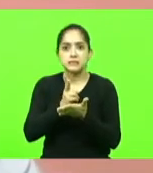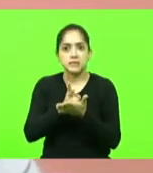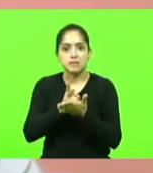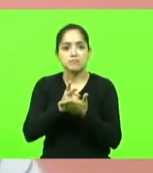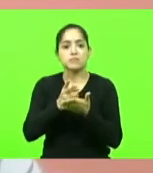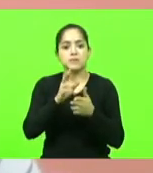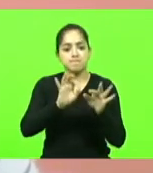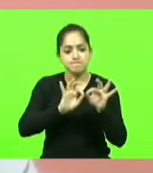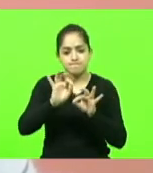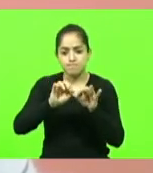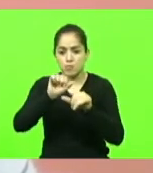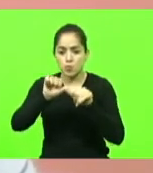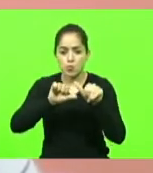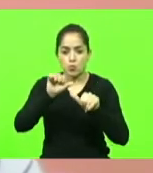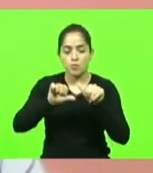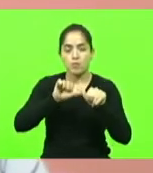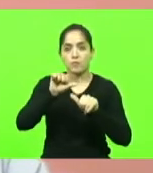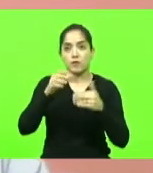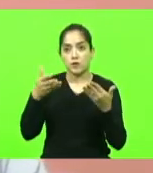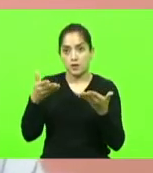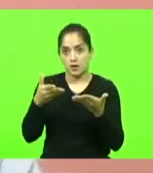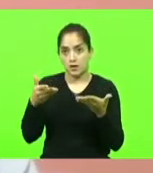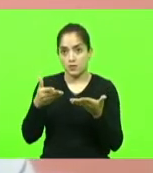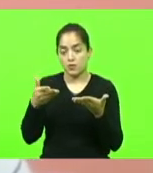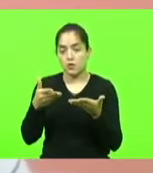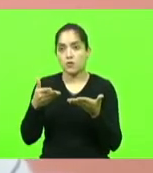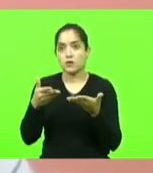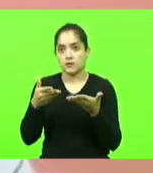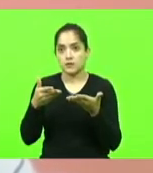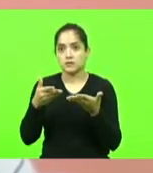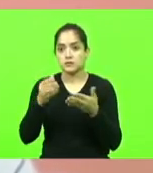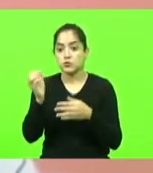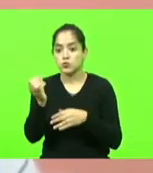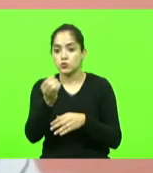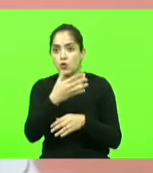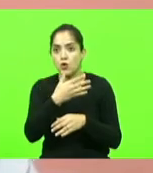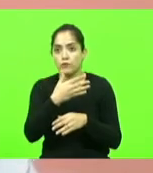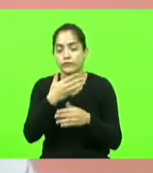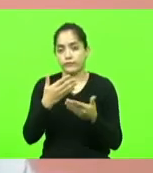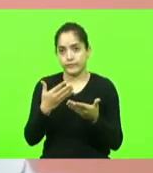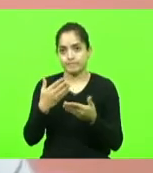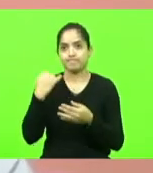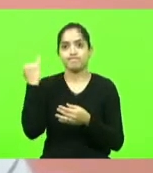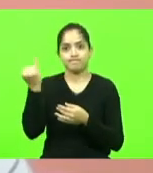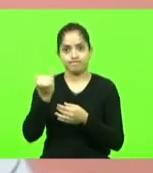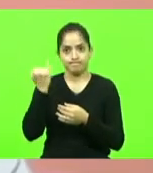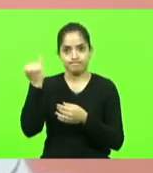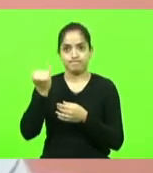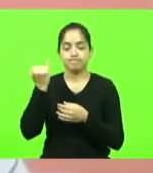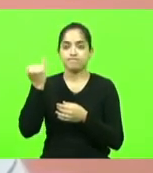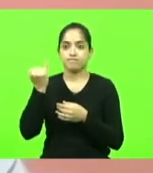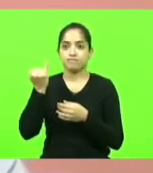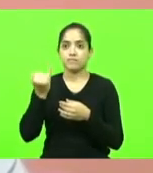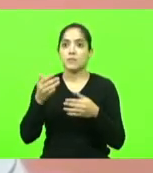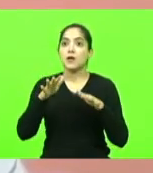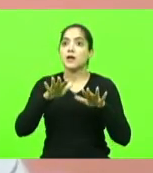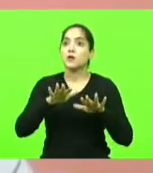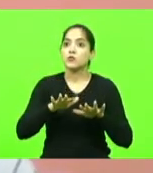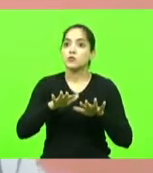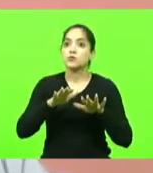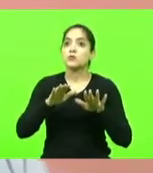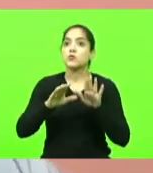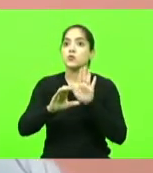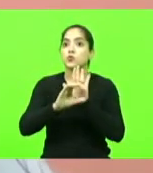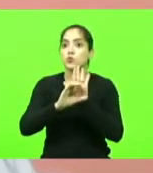ela acaba de passar por uma atualização importante a inclusão no código penal